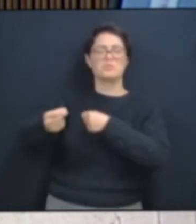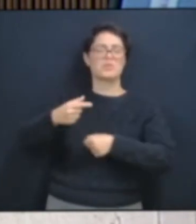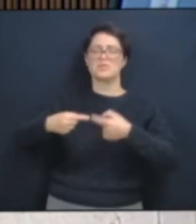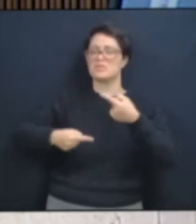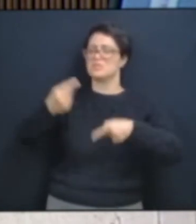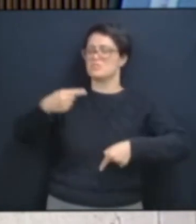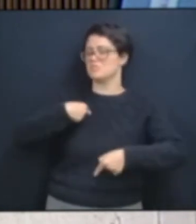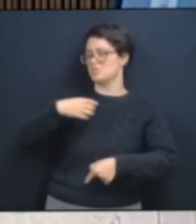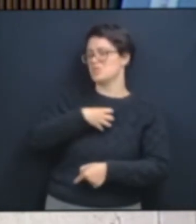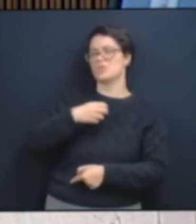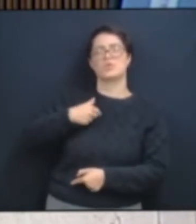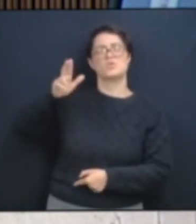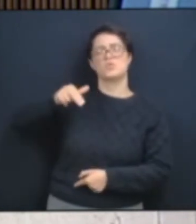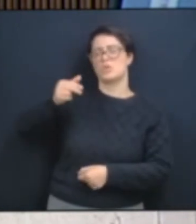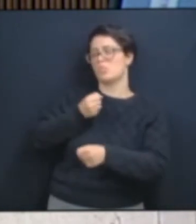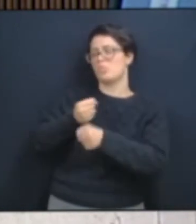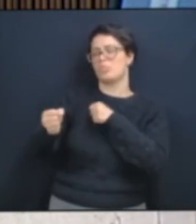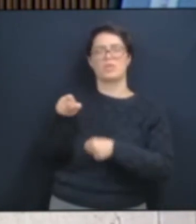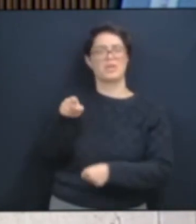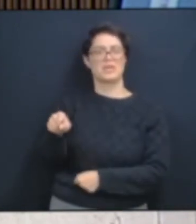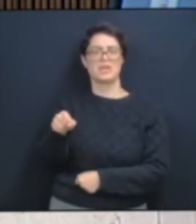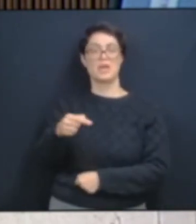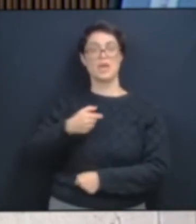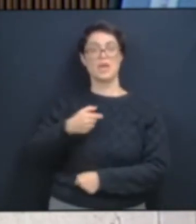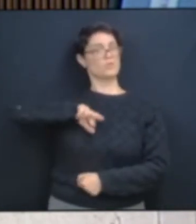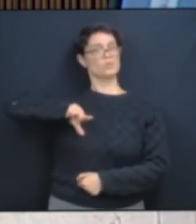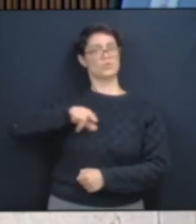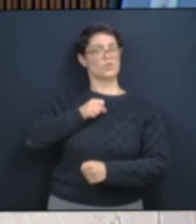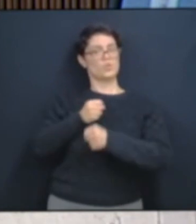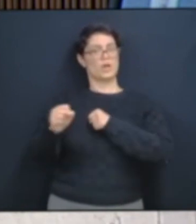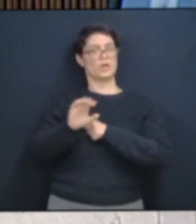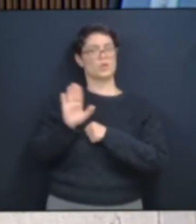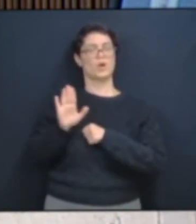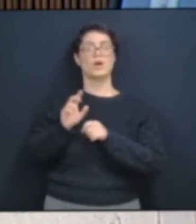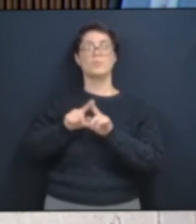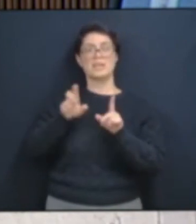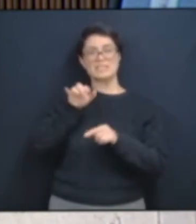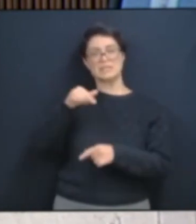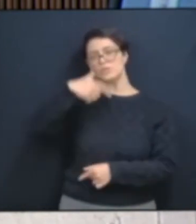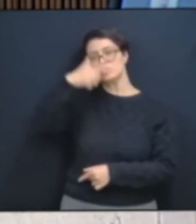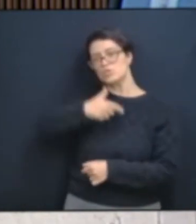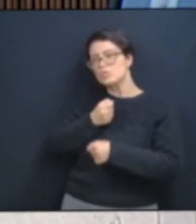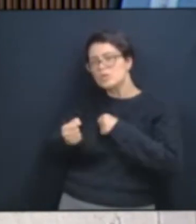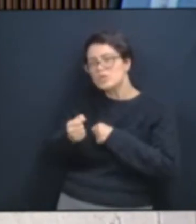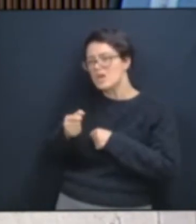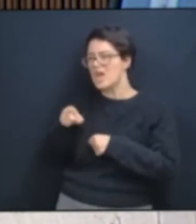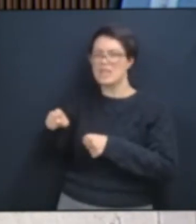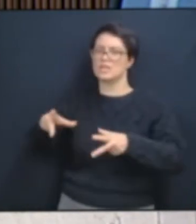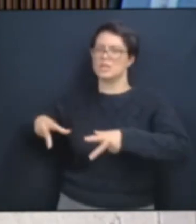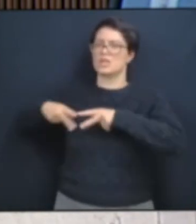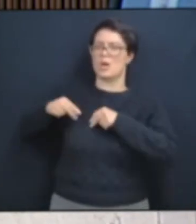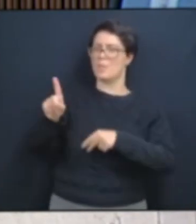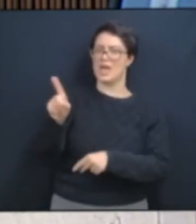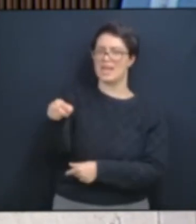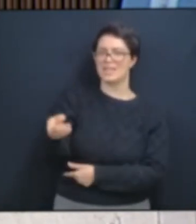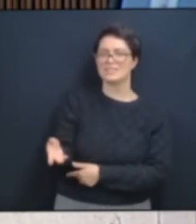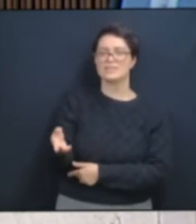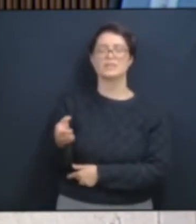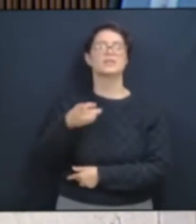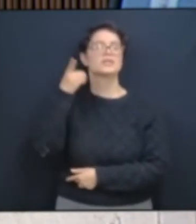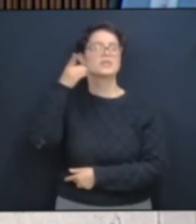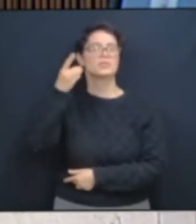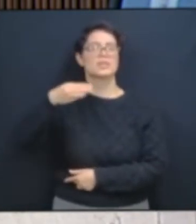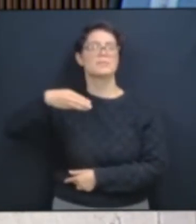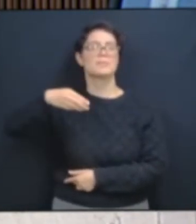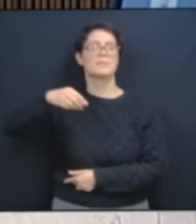jamais a estruparia. Eu não sou estrupador, mas se fosse, não ia estrupar porque não merece. Em referência à deputada Maria do